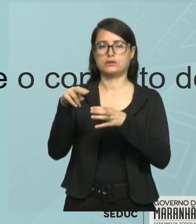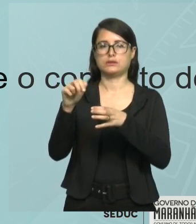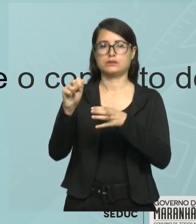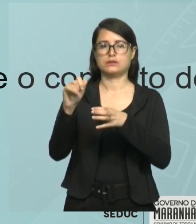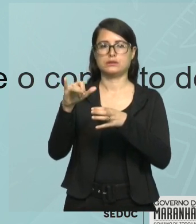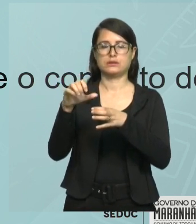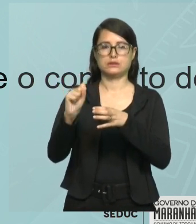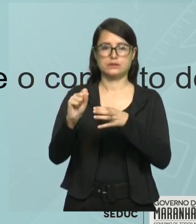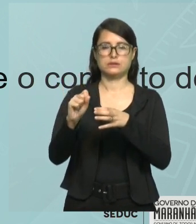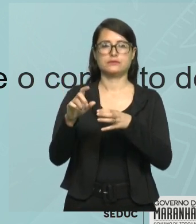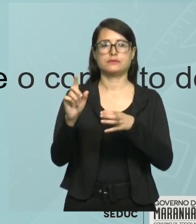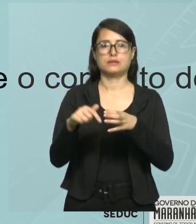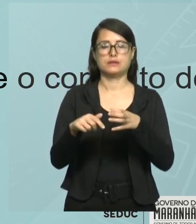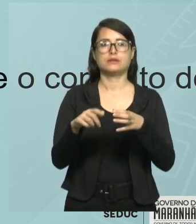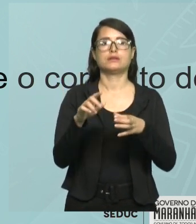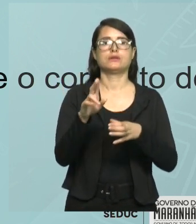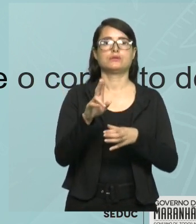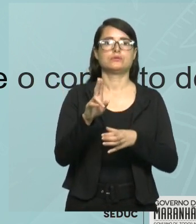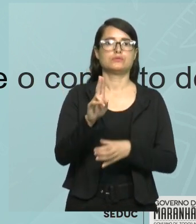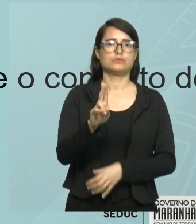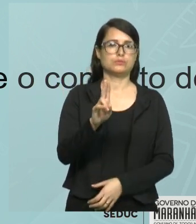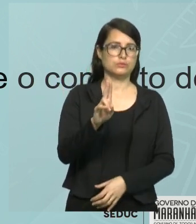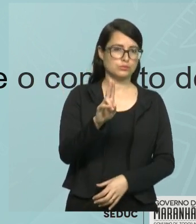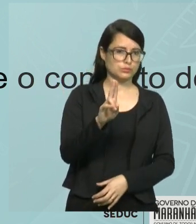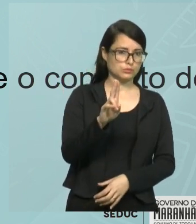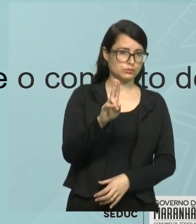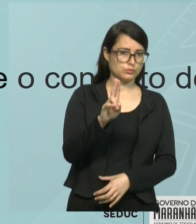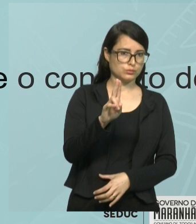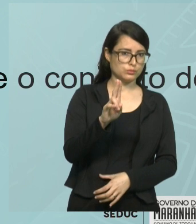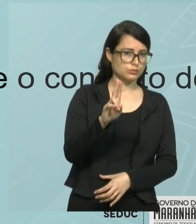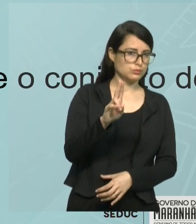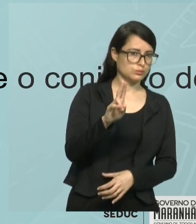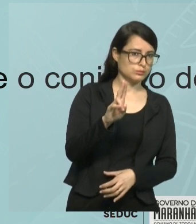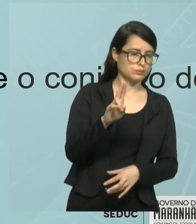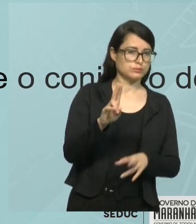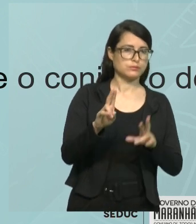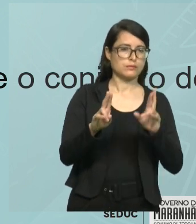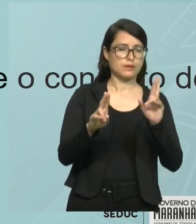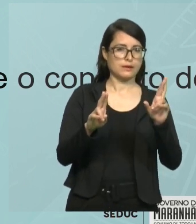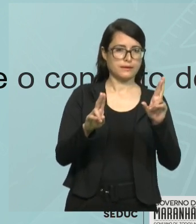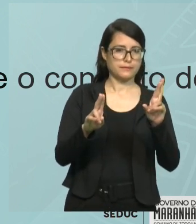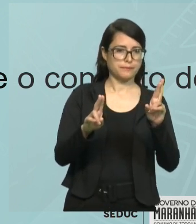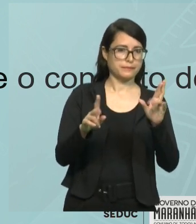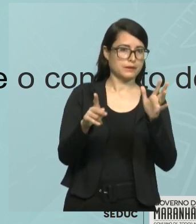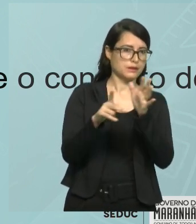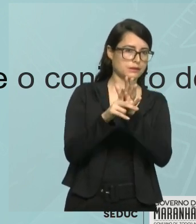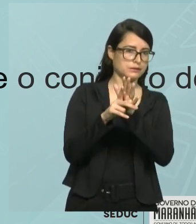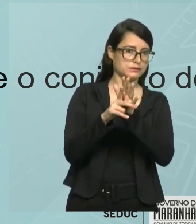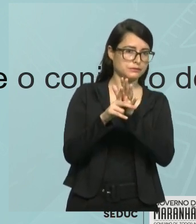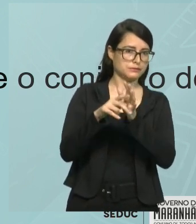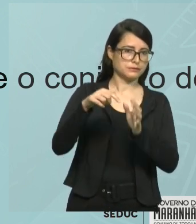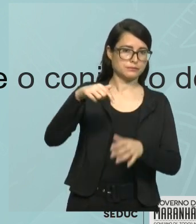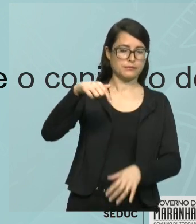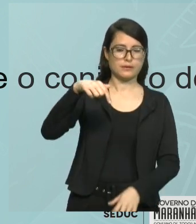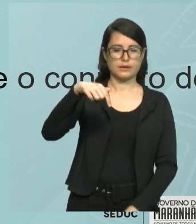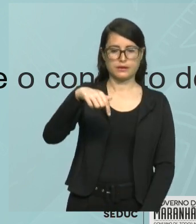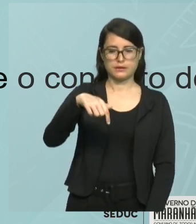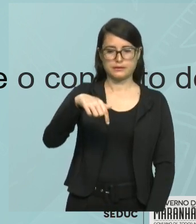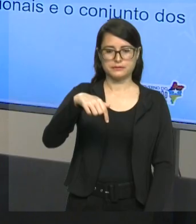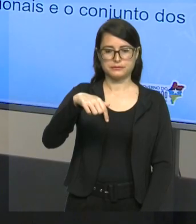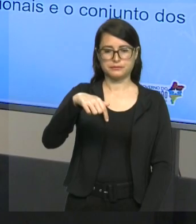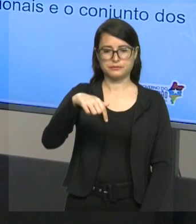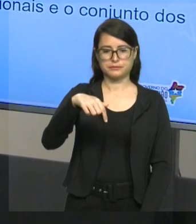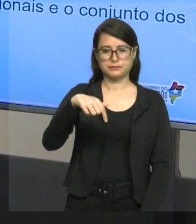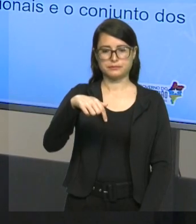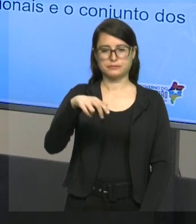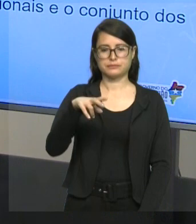comentar, é a união entre o conjunto dos números racionais e o conjunto dos números irracionais. Então, por enquanto,